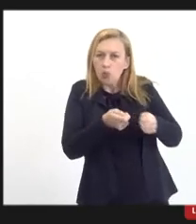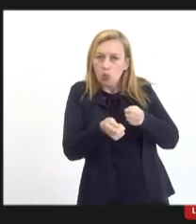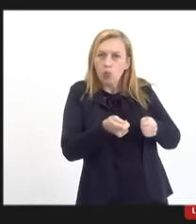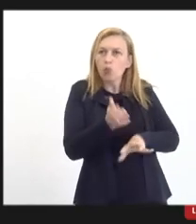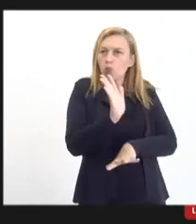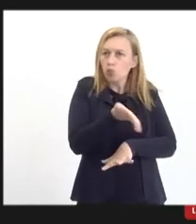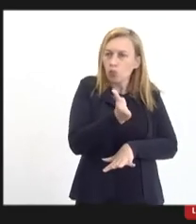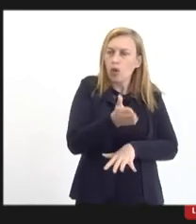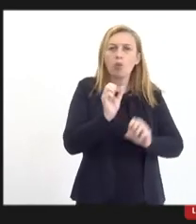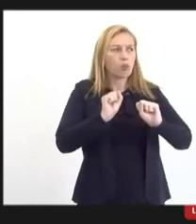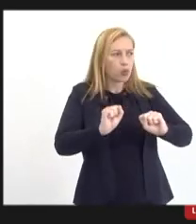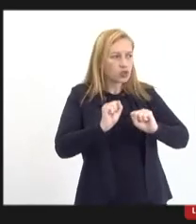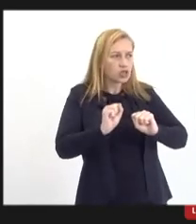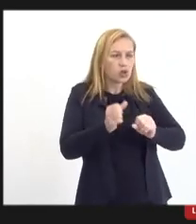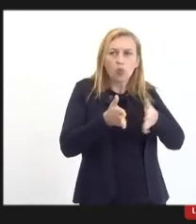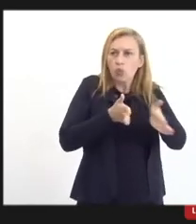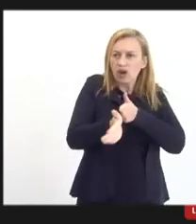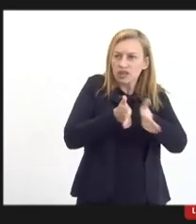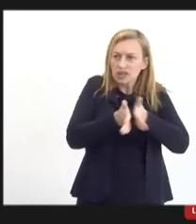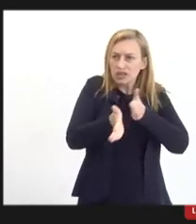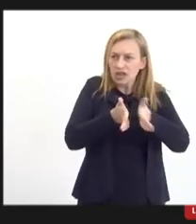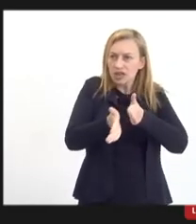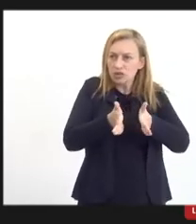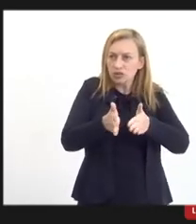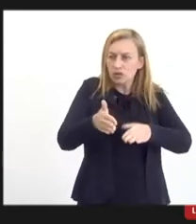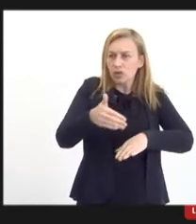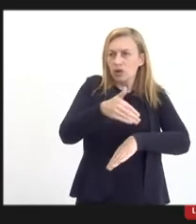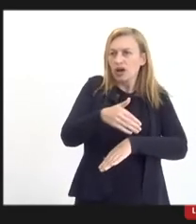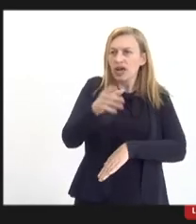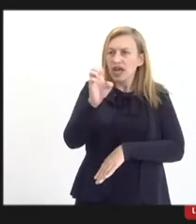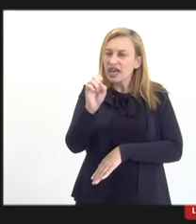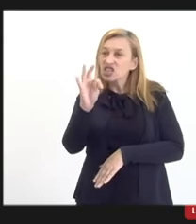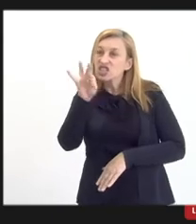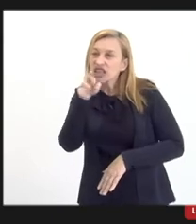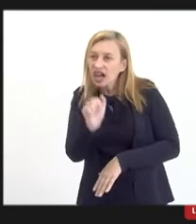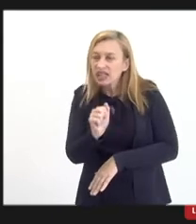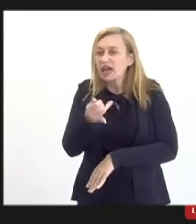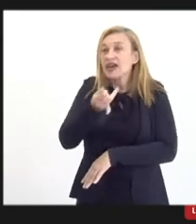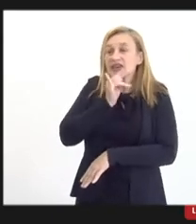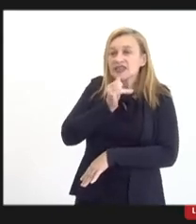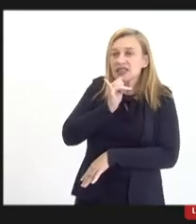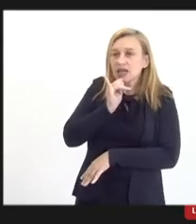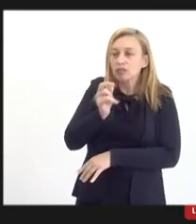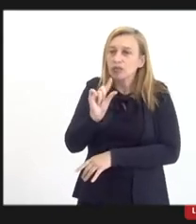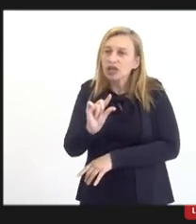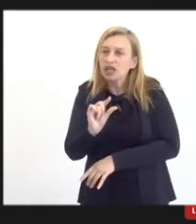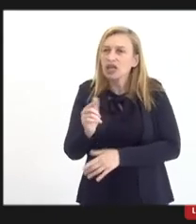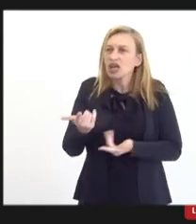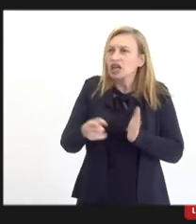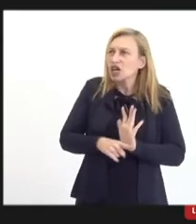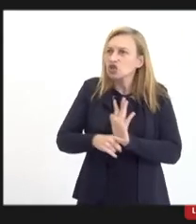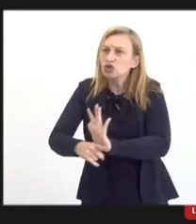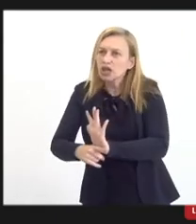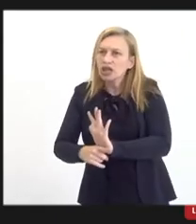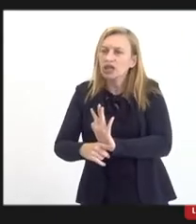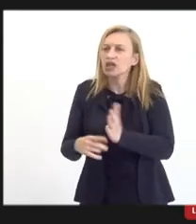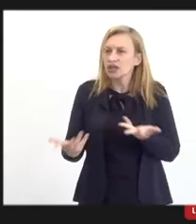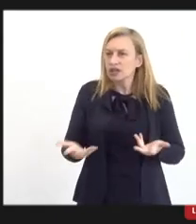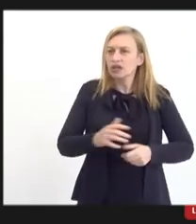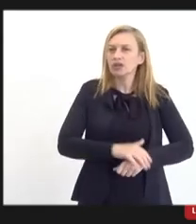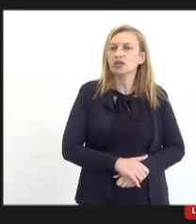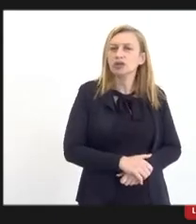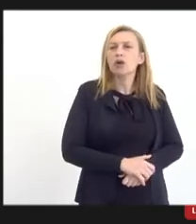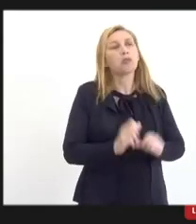que poderiam talvez um acesso a uma estrada, por exemplo, algo pequeno, mas que viabilizaria uma instalação de uma indústria,